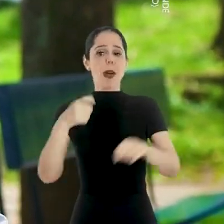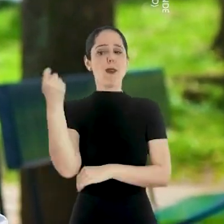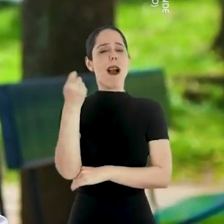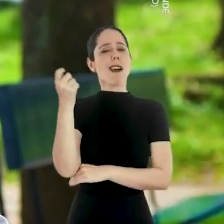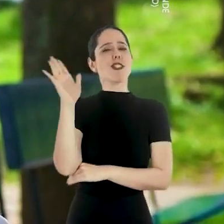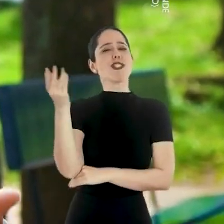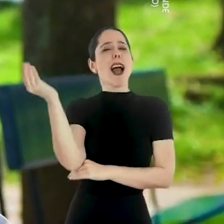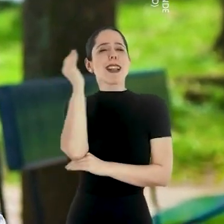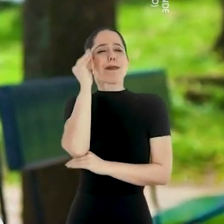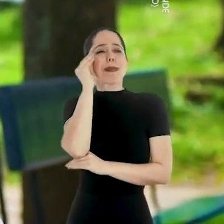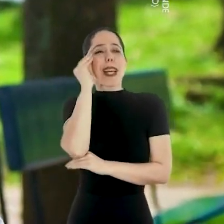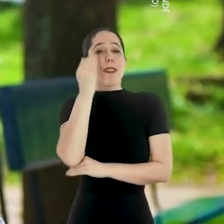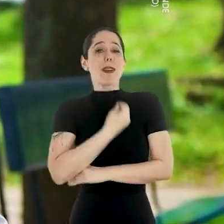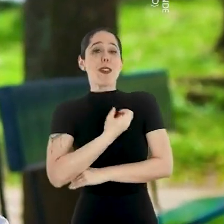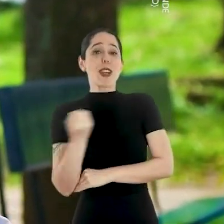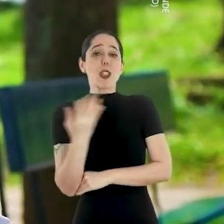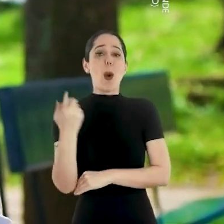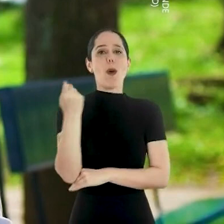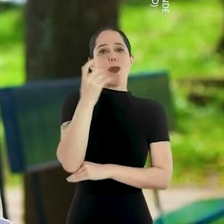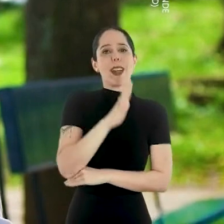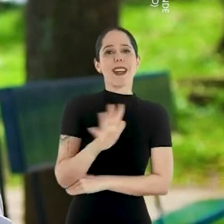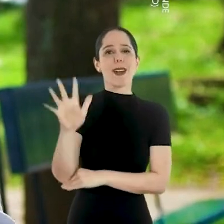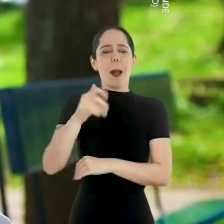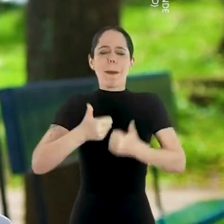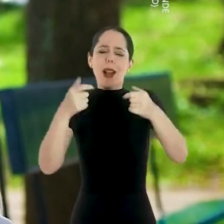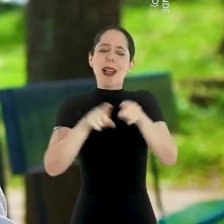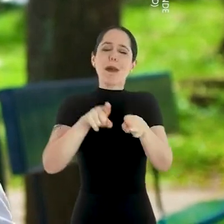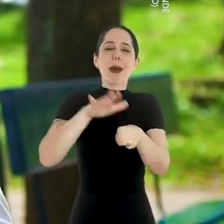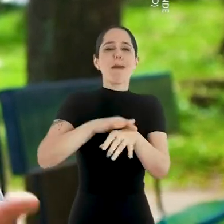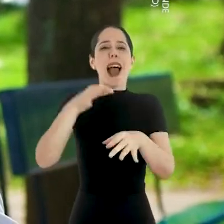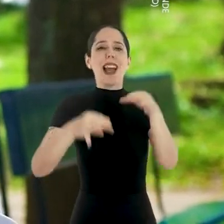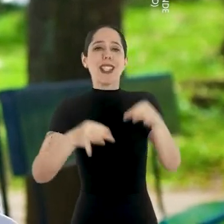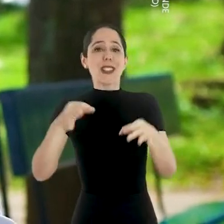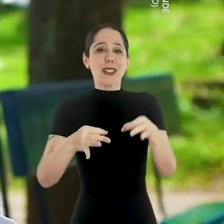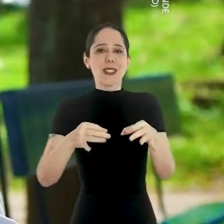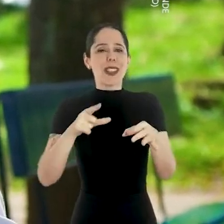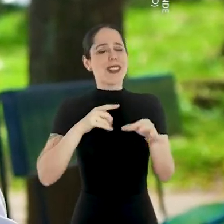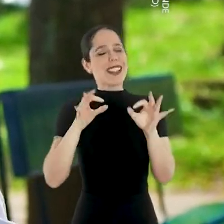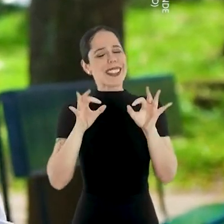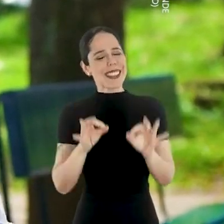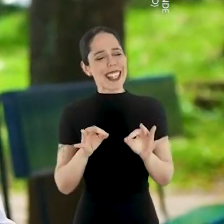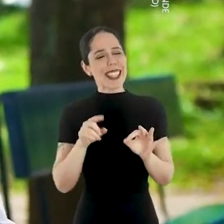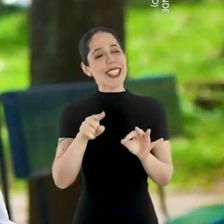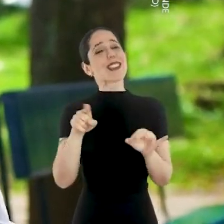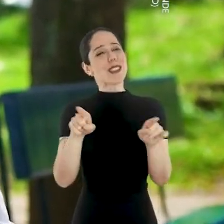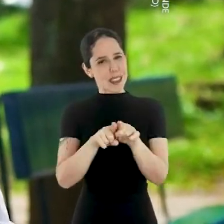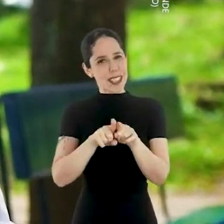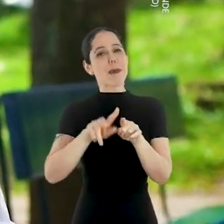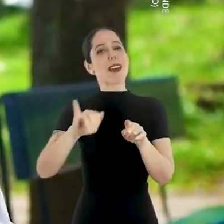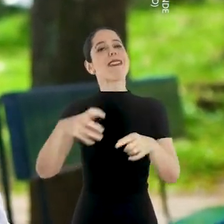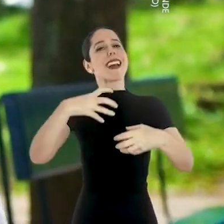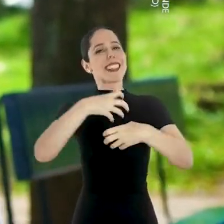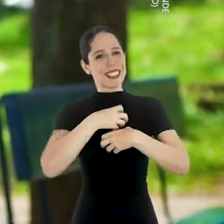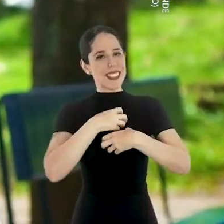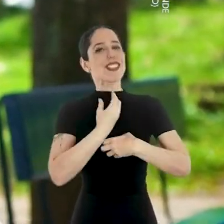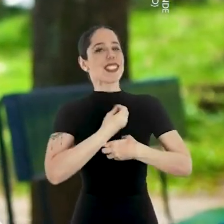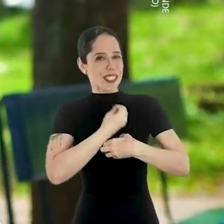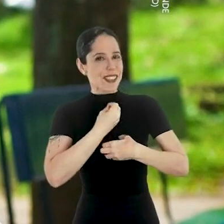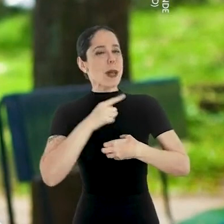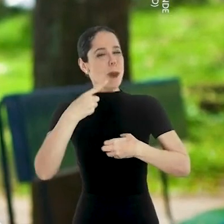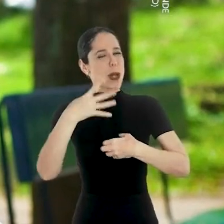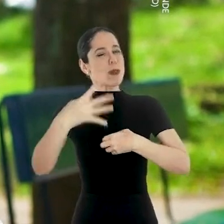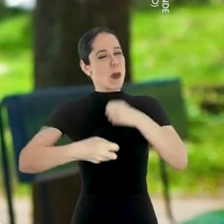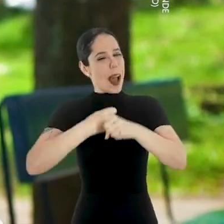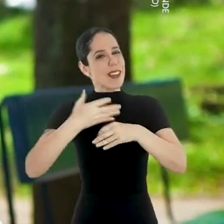muitos gaúchos já vivem num novo Rio Grande Melhor, mais justo Eu tenho certeza que você também vai